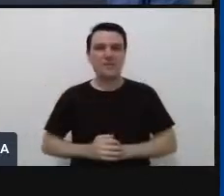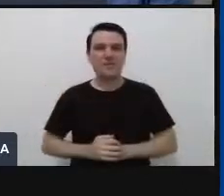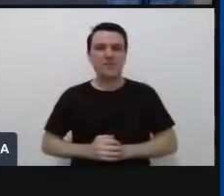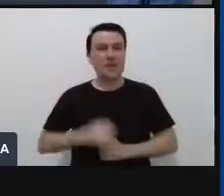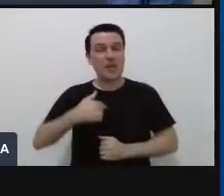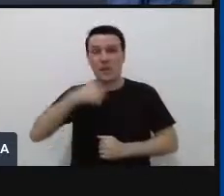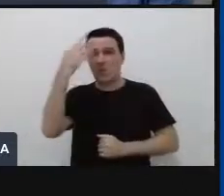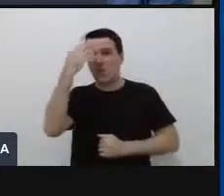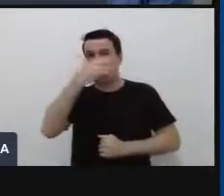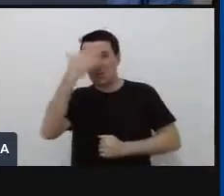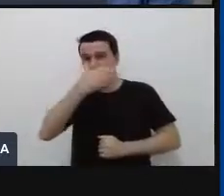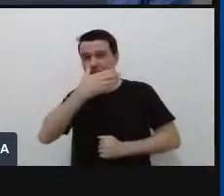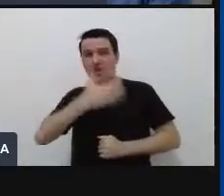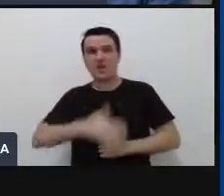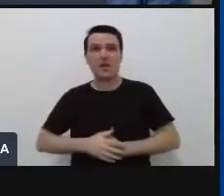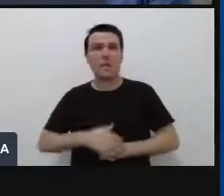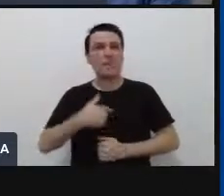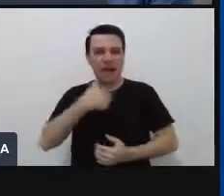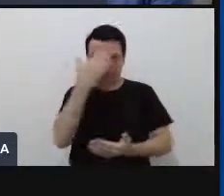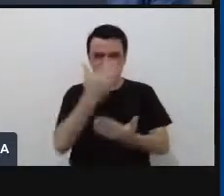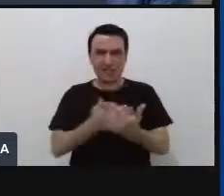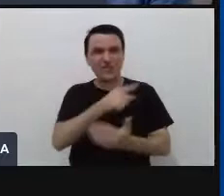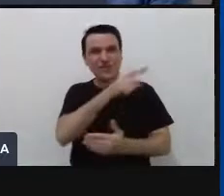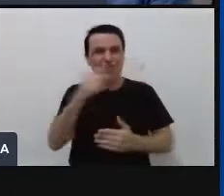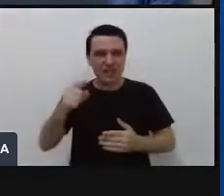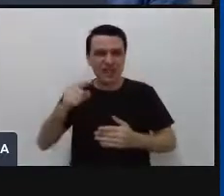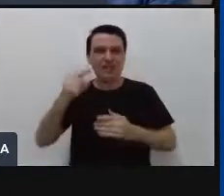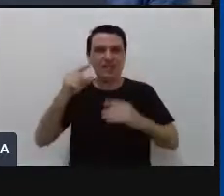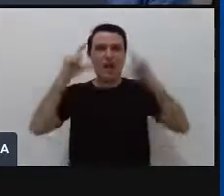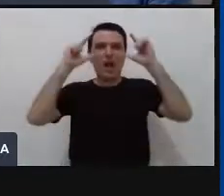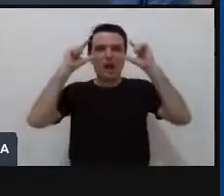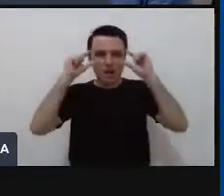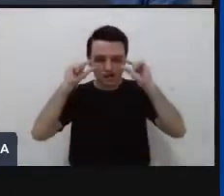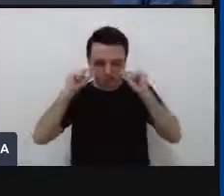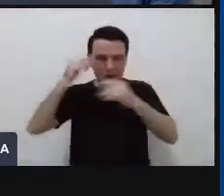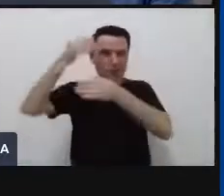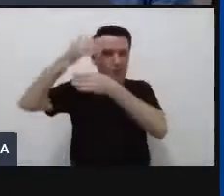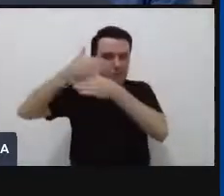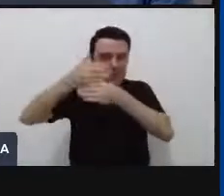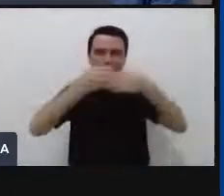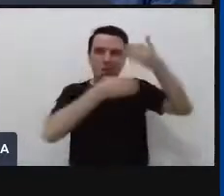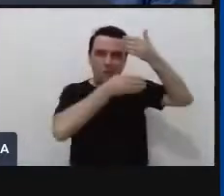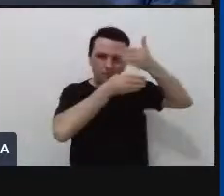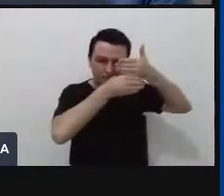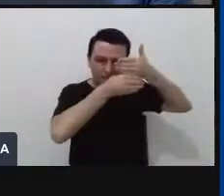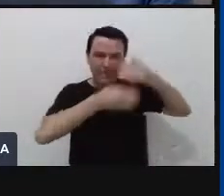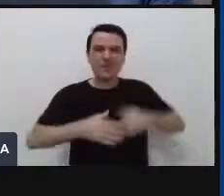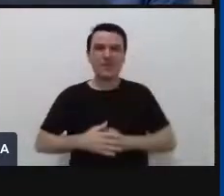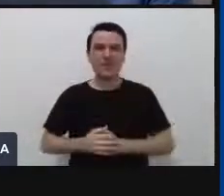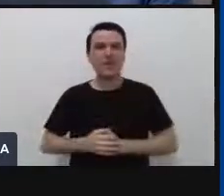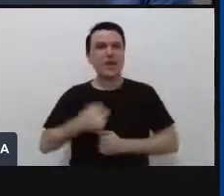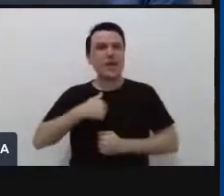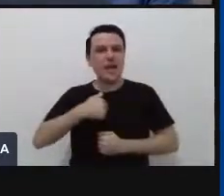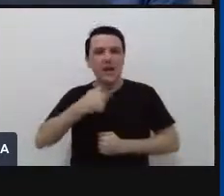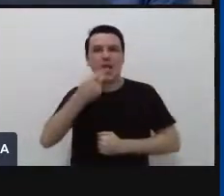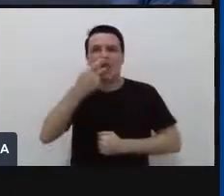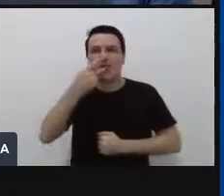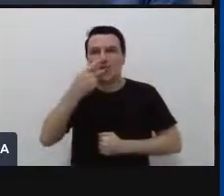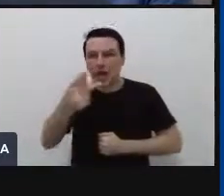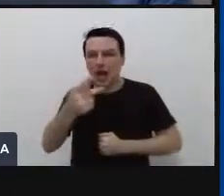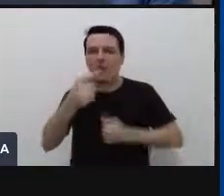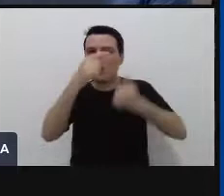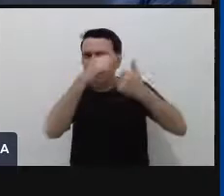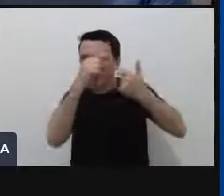tenho certeza que vamos ficar de olho fechado porque é bem fácil esse exercício. E eu vou falando aqui algumas coisas e eu gostaria que vocês